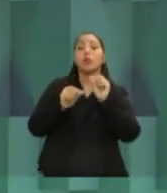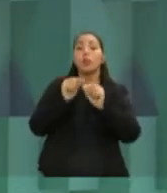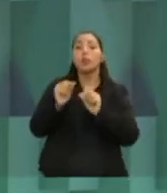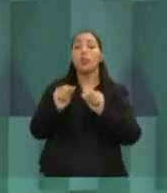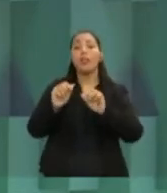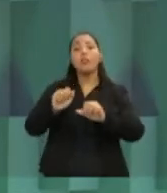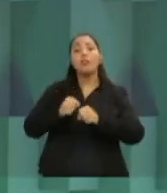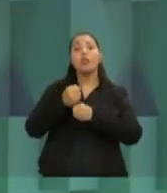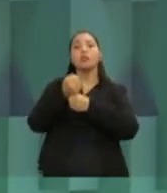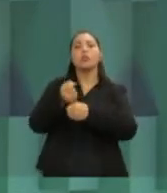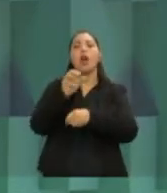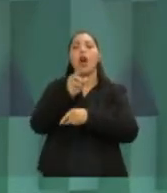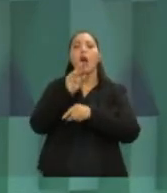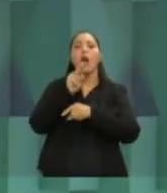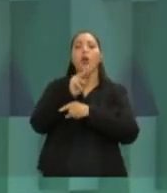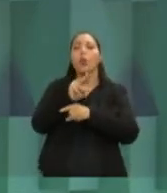municipal.